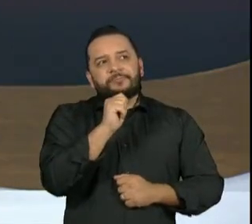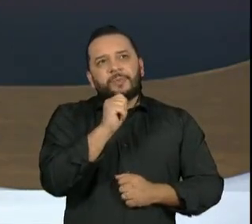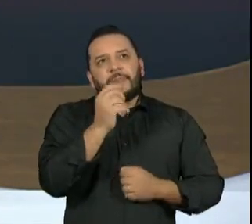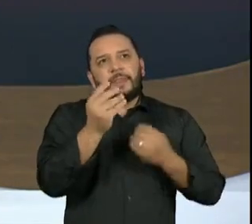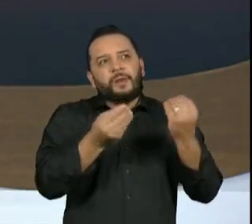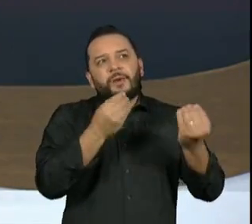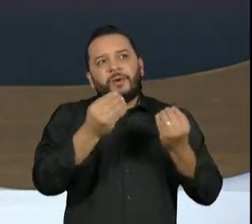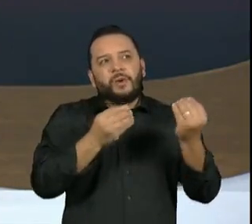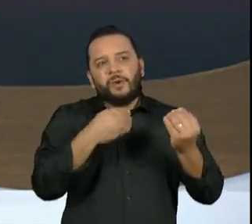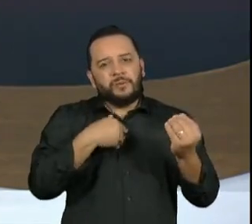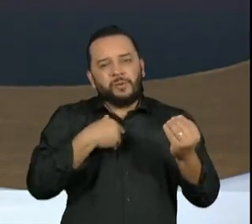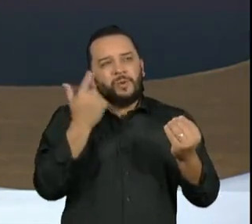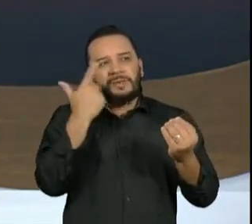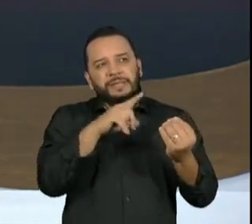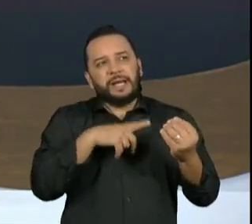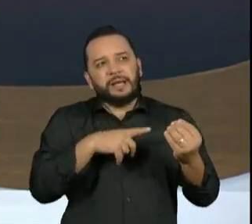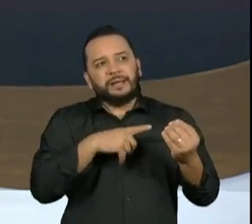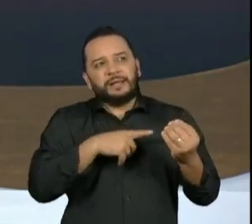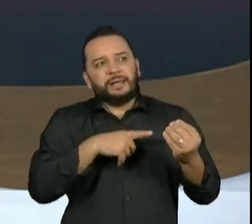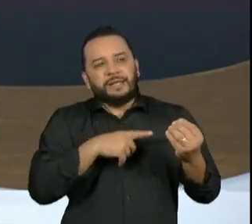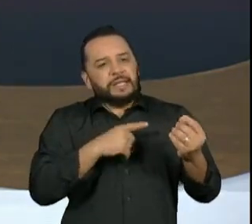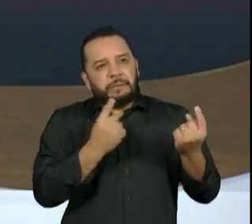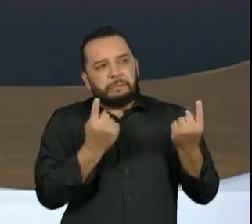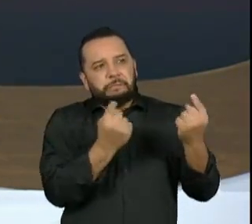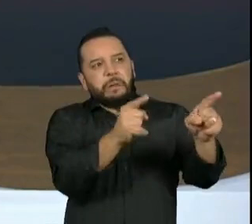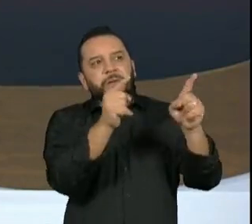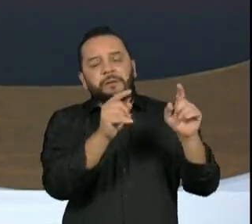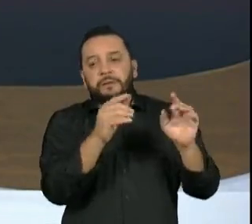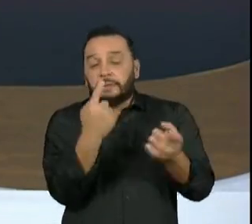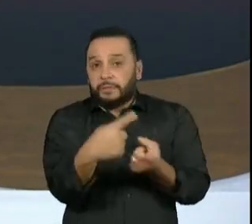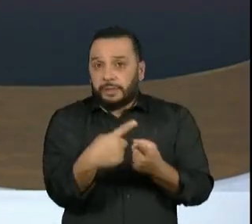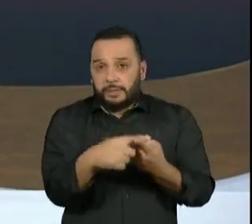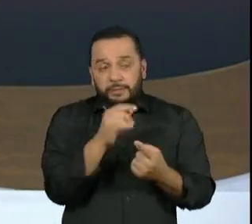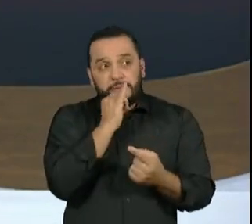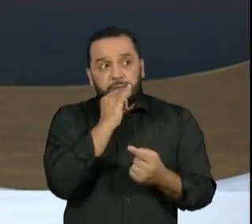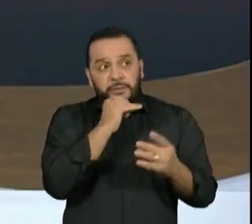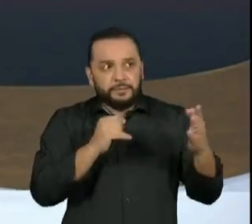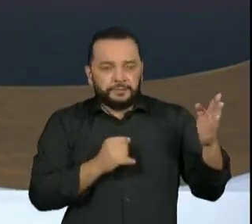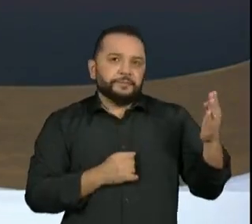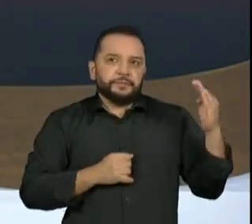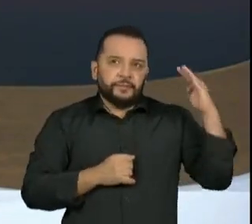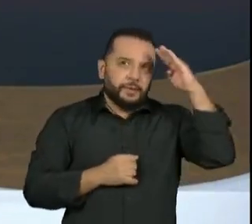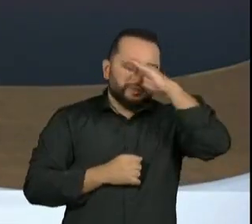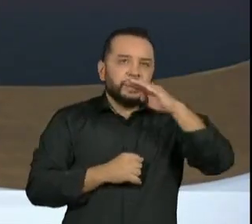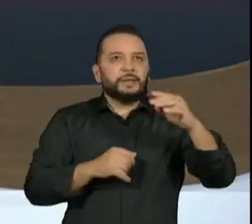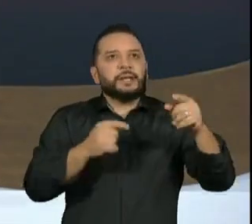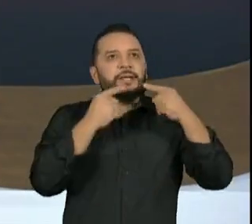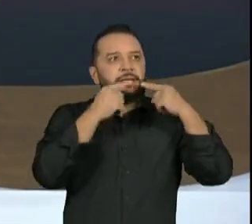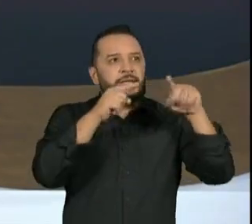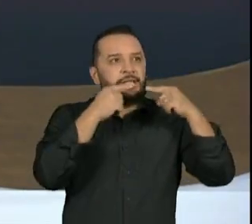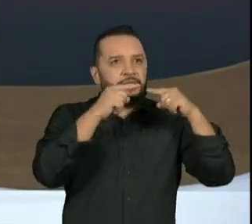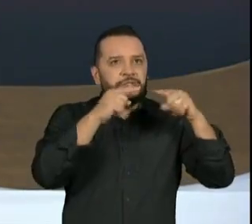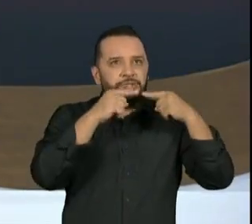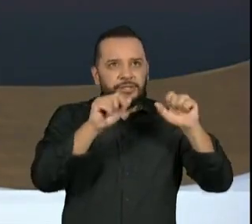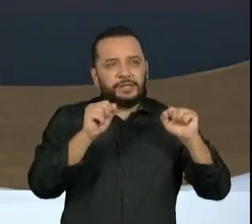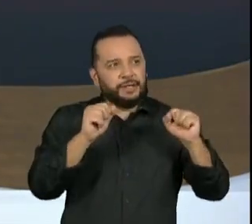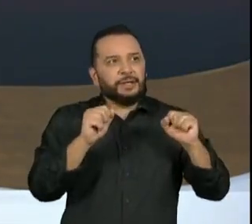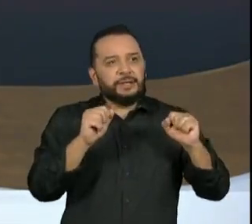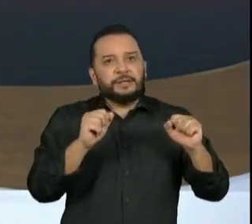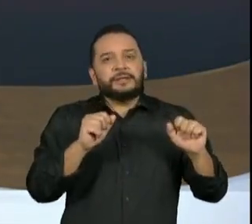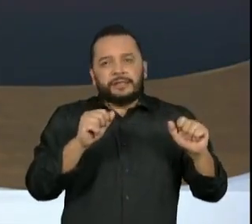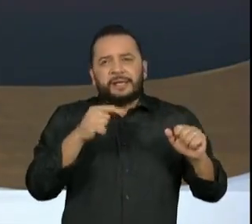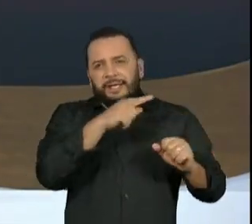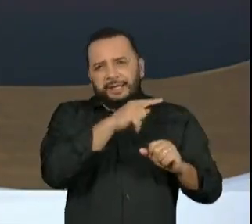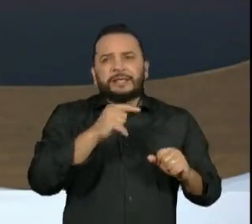um trem assim tão desgovernado? Porque quando a gente faz qualquer crítica, é muito comum quem é de esquerda falar ah, mas você não sabia que era assim antes? Sim,